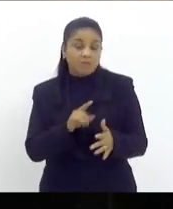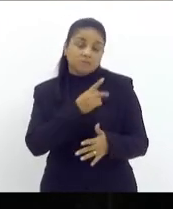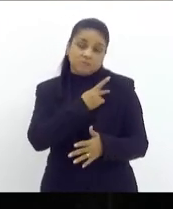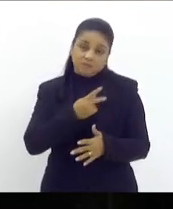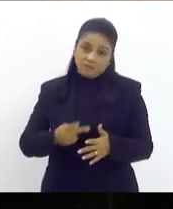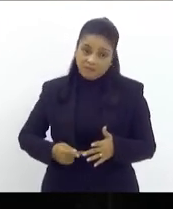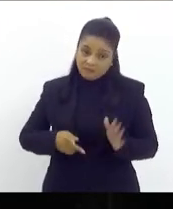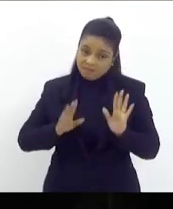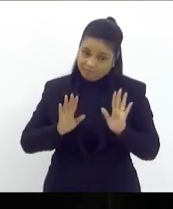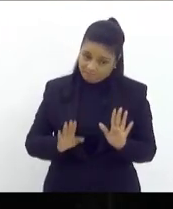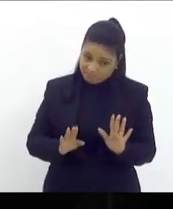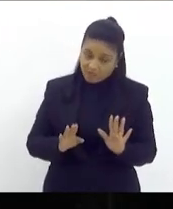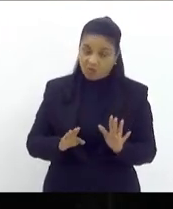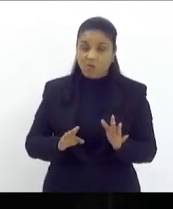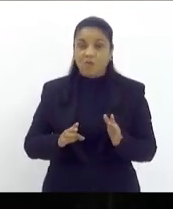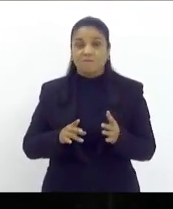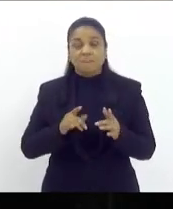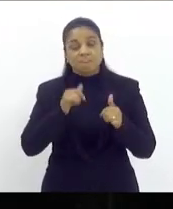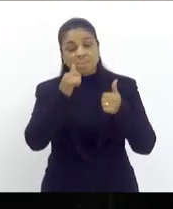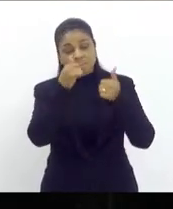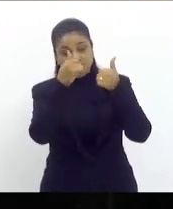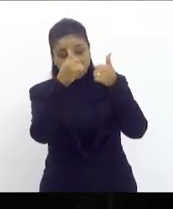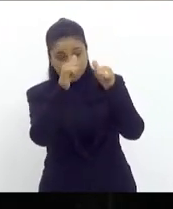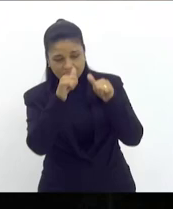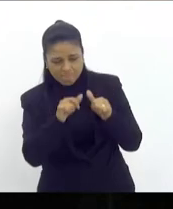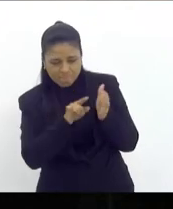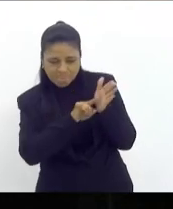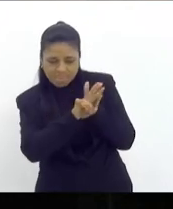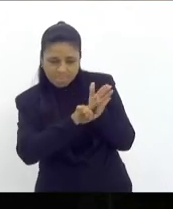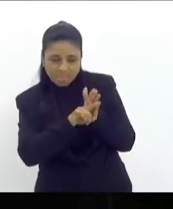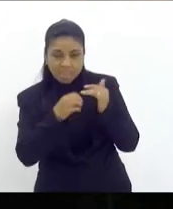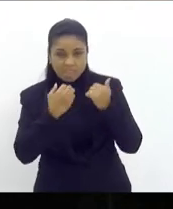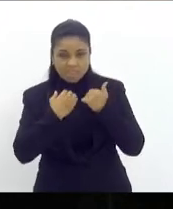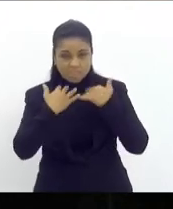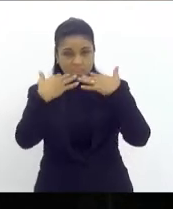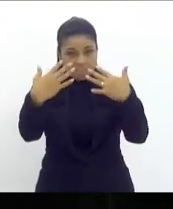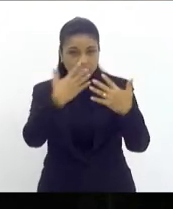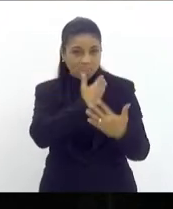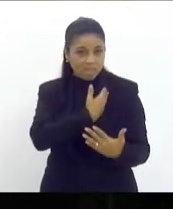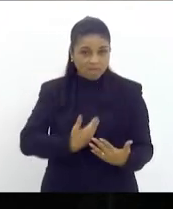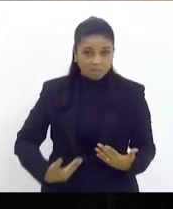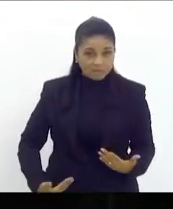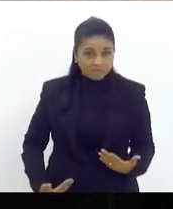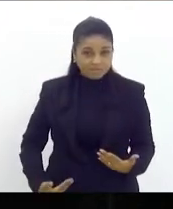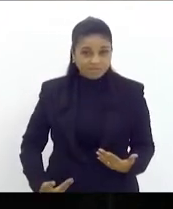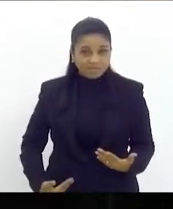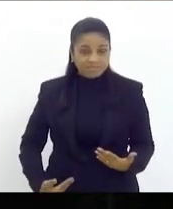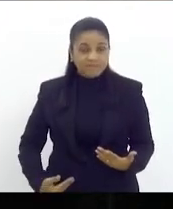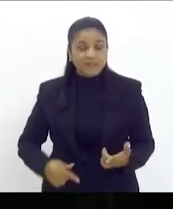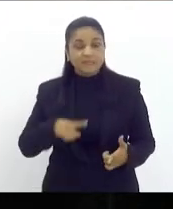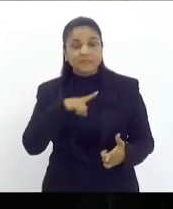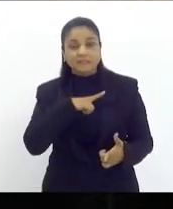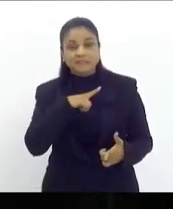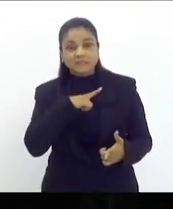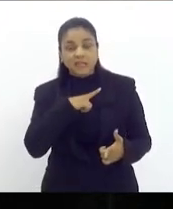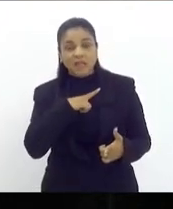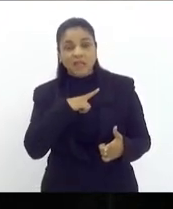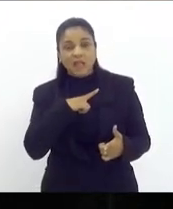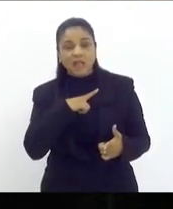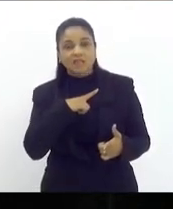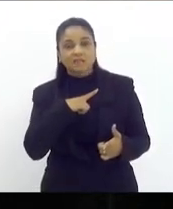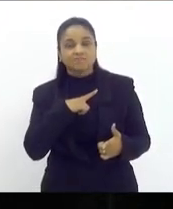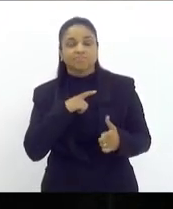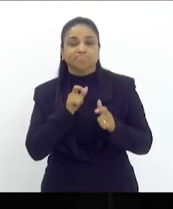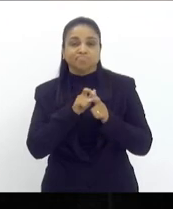se a gente analisar esta audiência pública tem a previsão de crescimento do